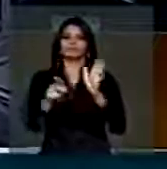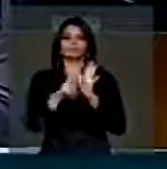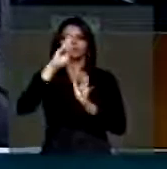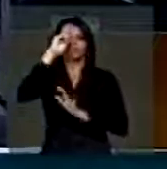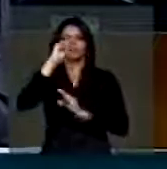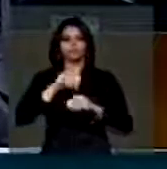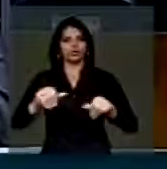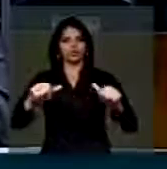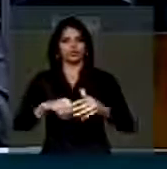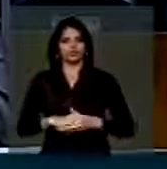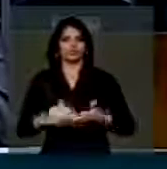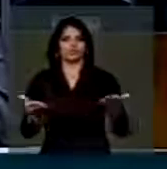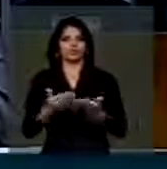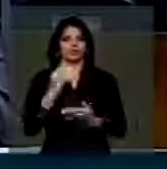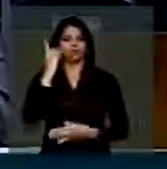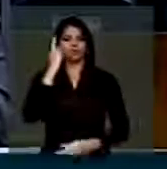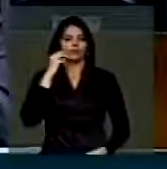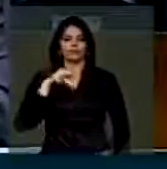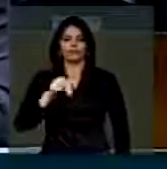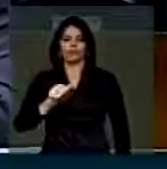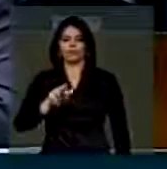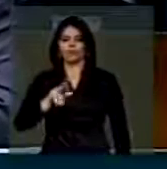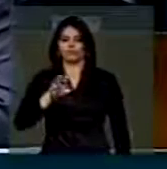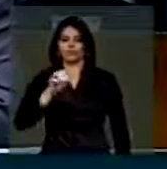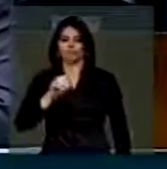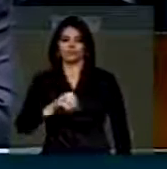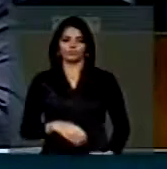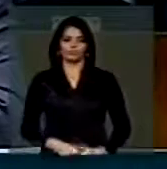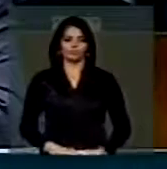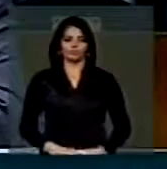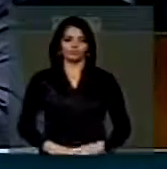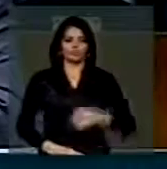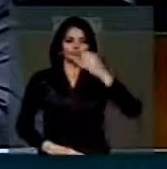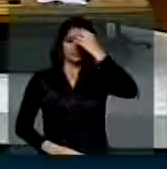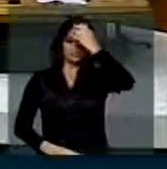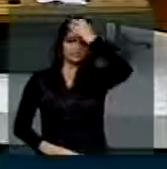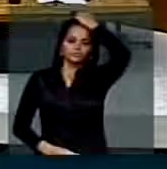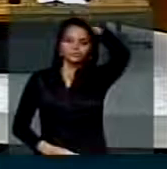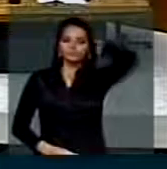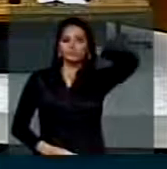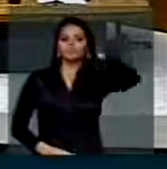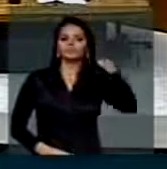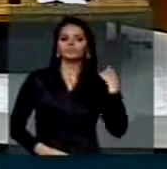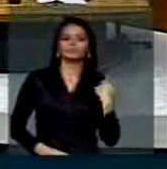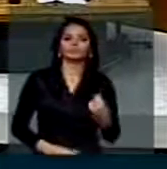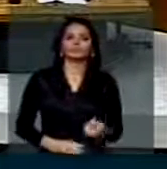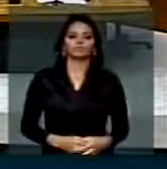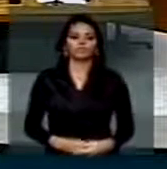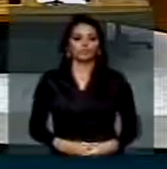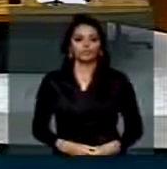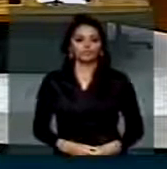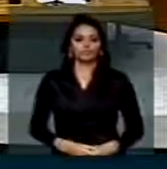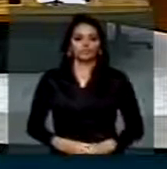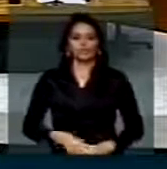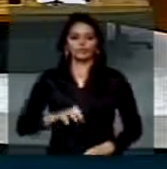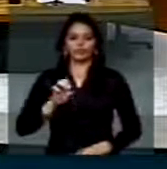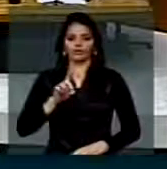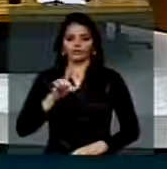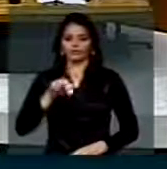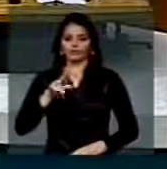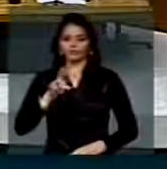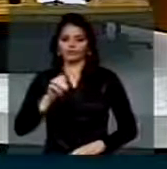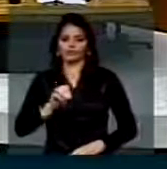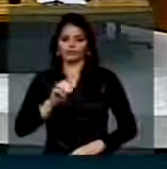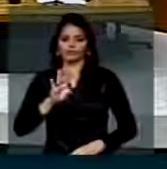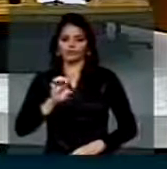Deputado Mauro Benevides, Edinho Bez e Onofre Santo Agostino. Mauro Benevides, Edinho Bez, Onofre